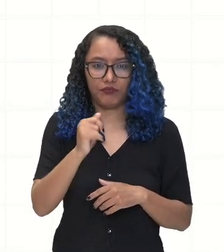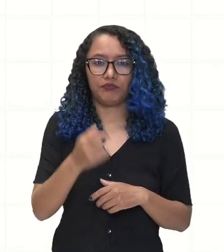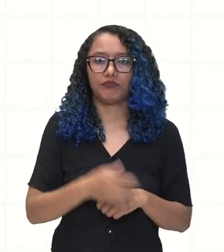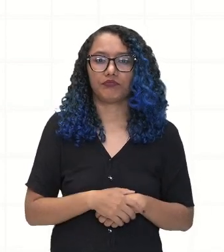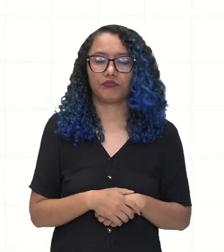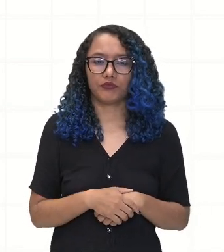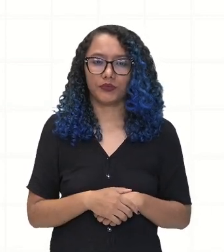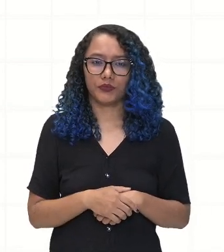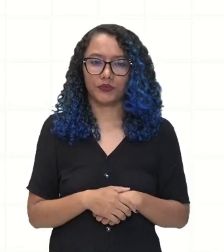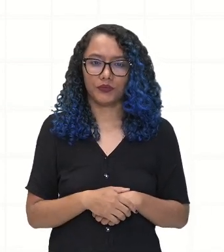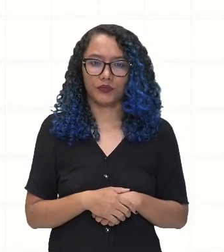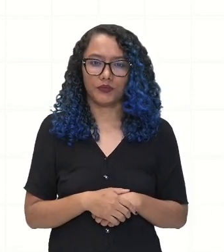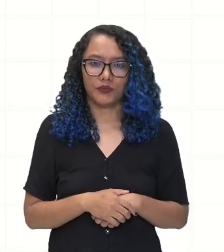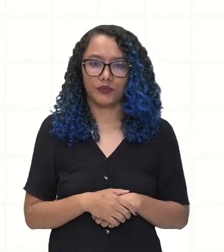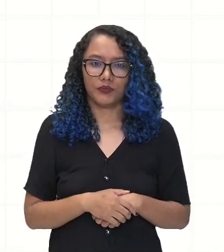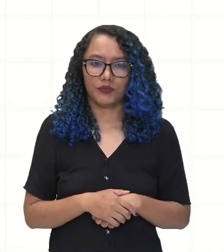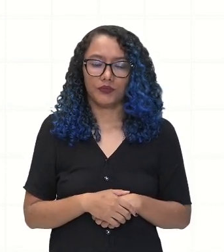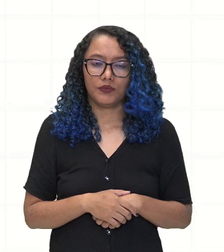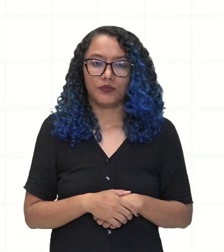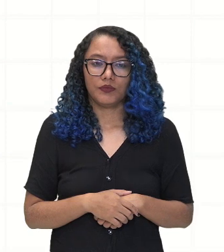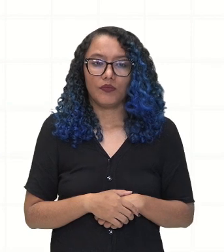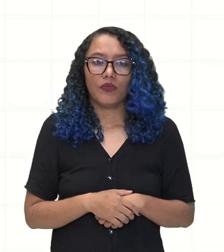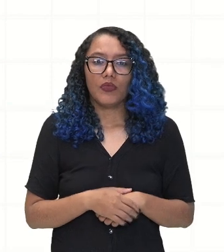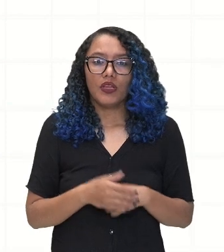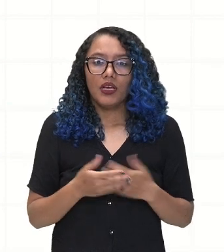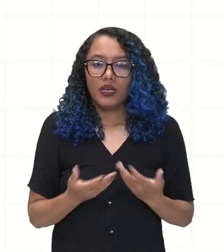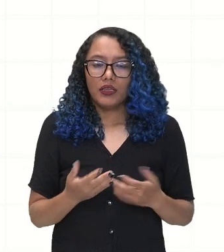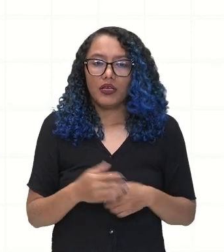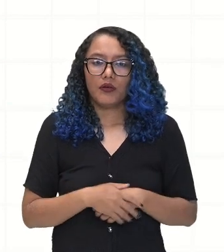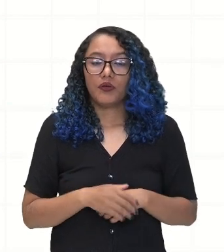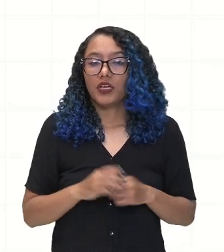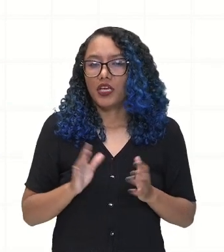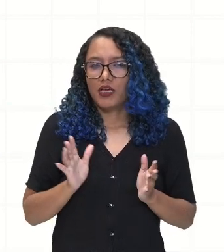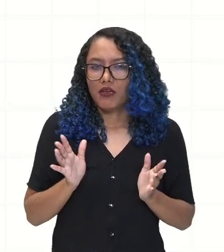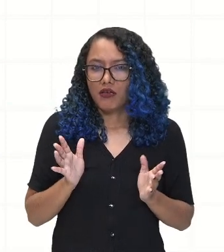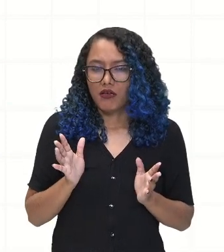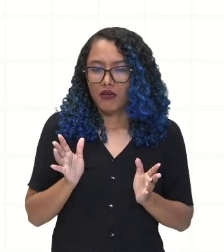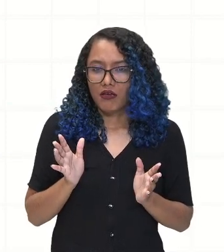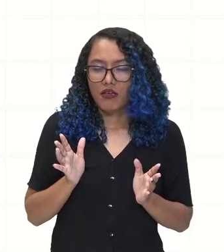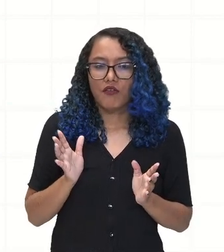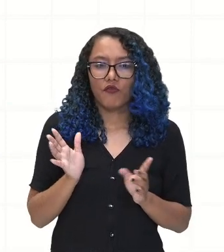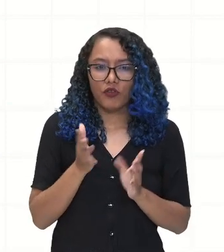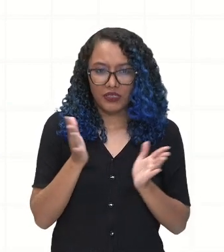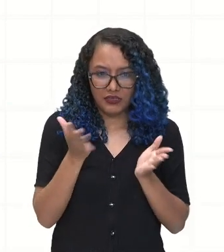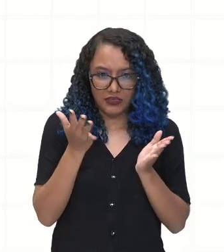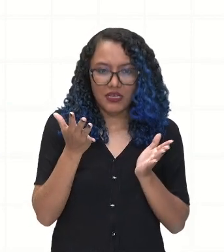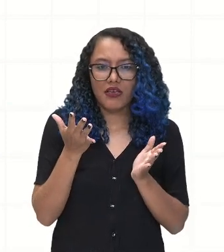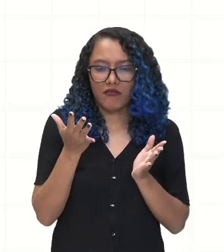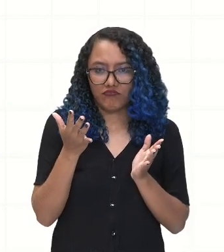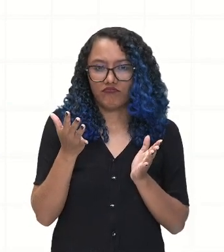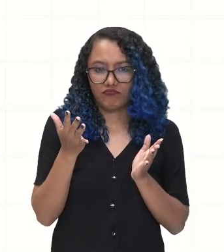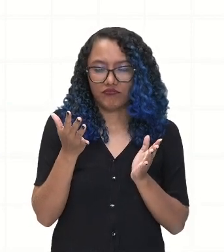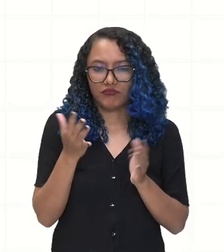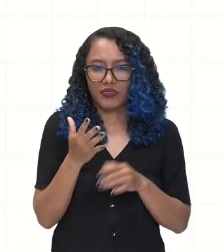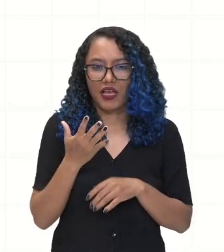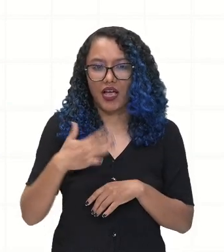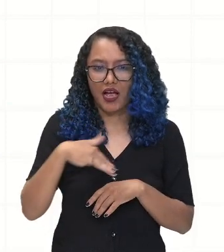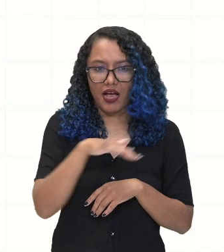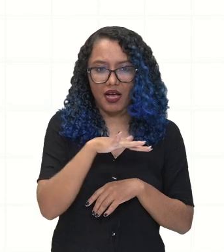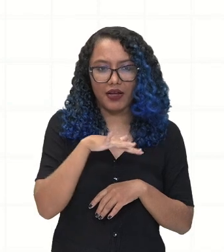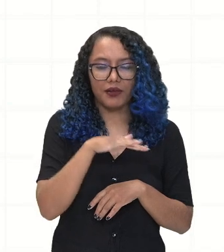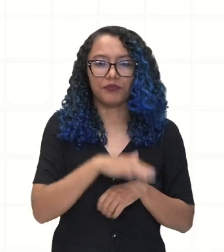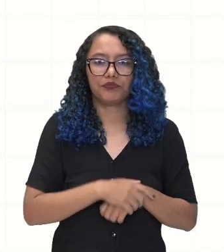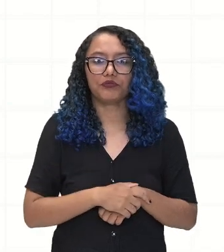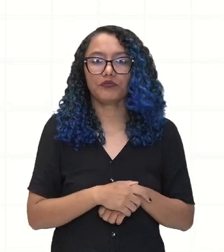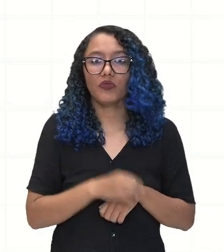europeus ingleses ao território que hoje nós conhecemos como Estados Unidos, vai ser a política de cercamentos.